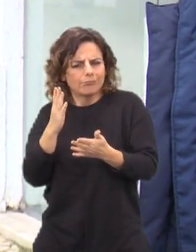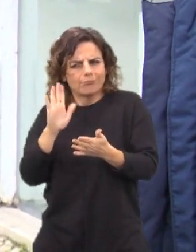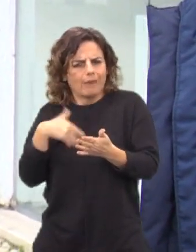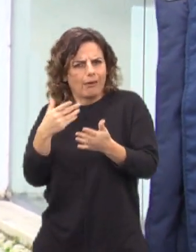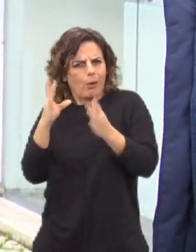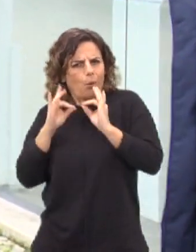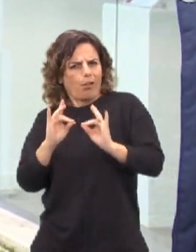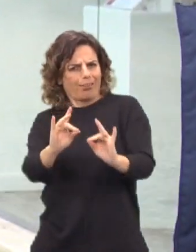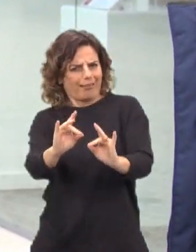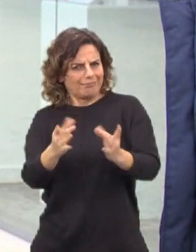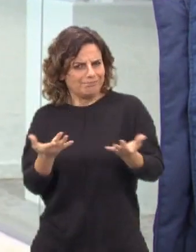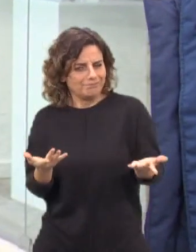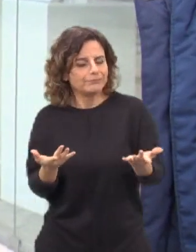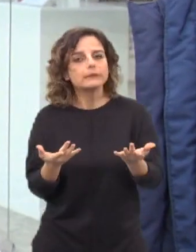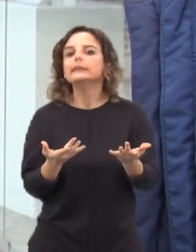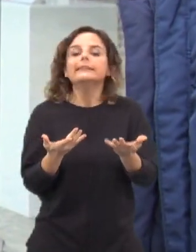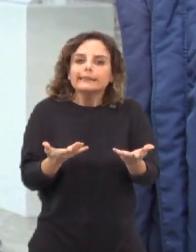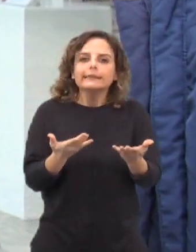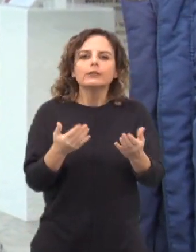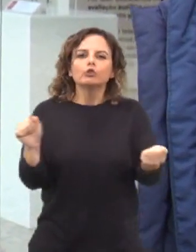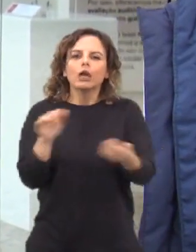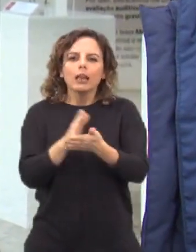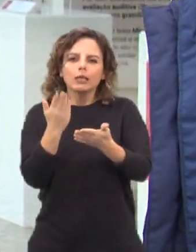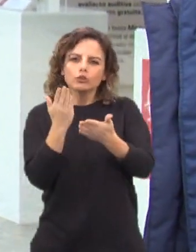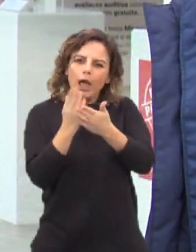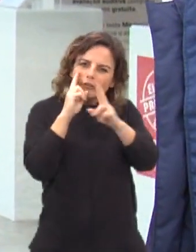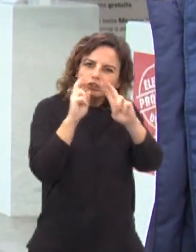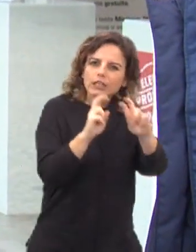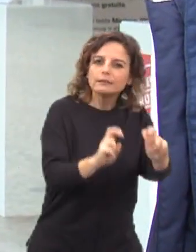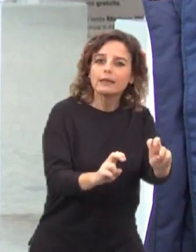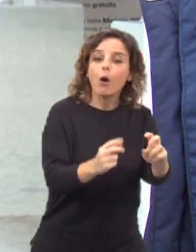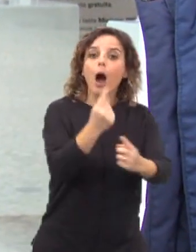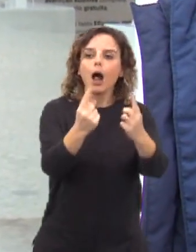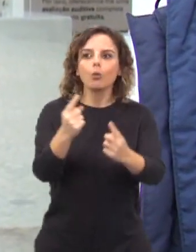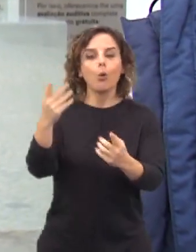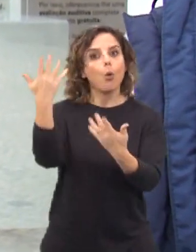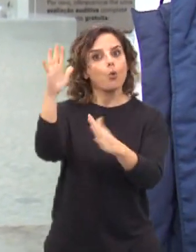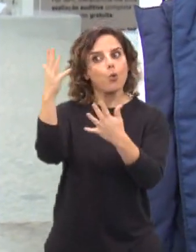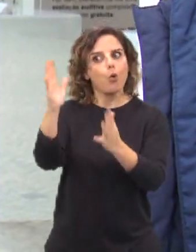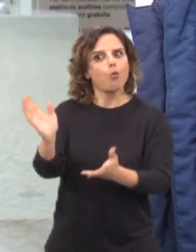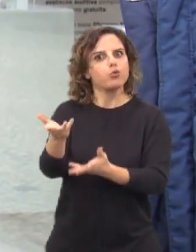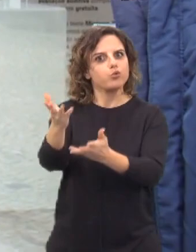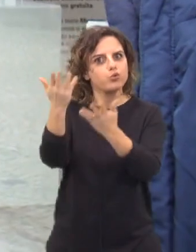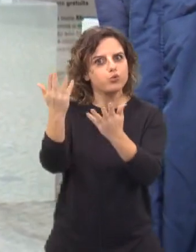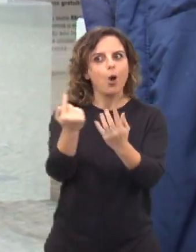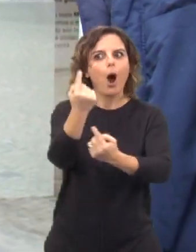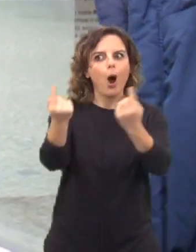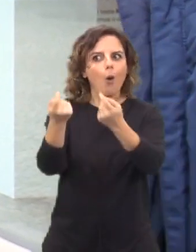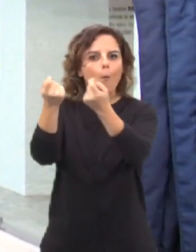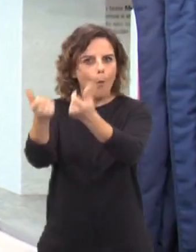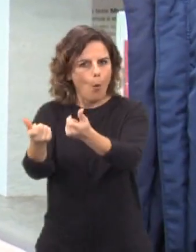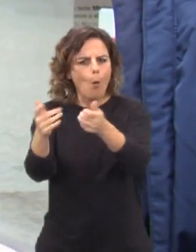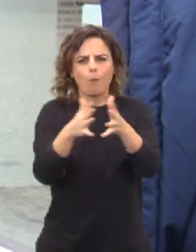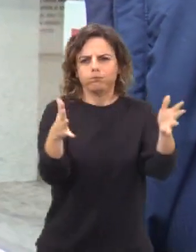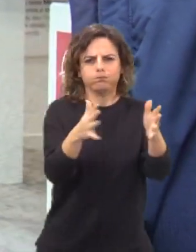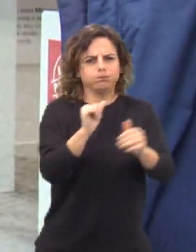mais. E o jornalismo de investigação, salvo raríssimas e honrosas exceções, tem